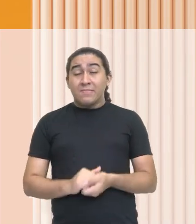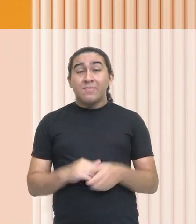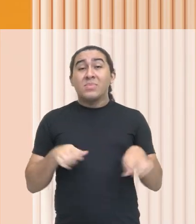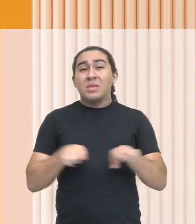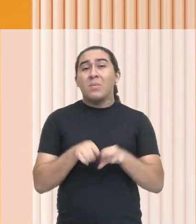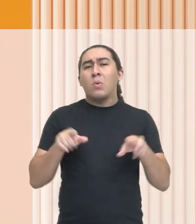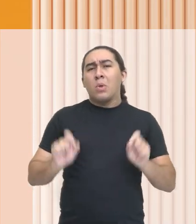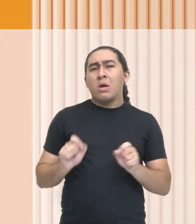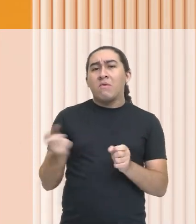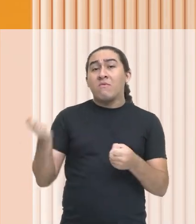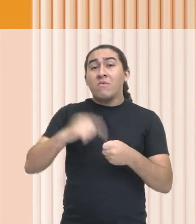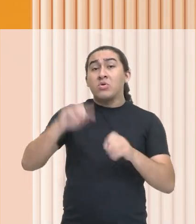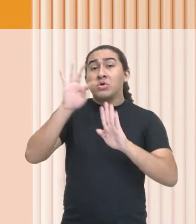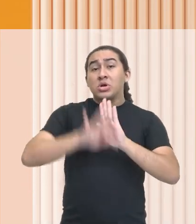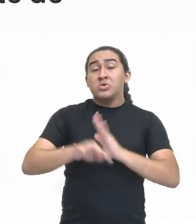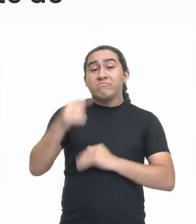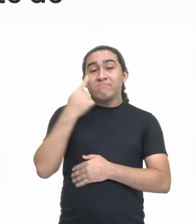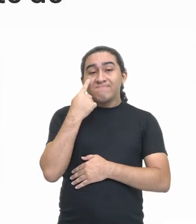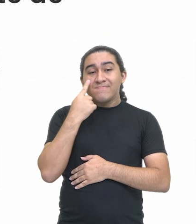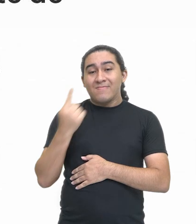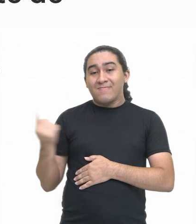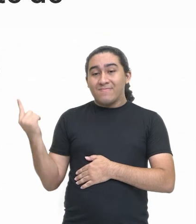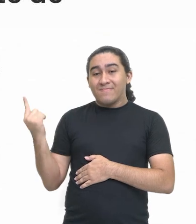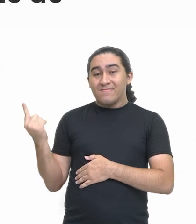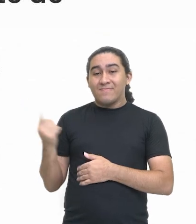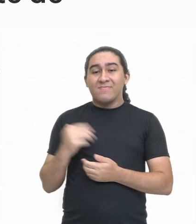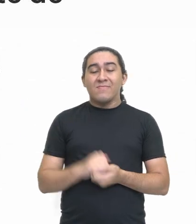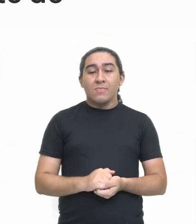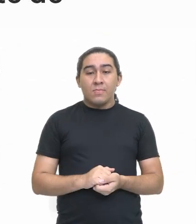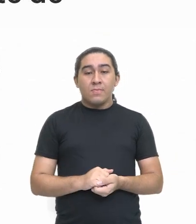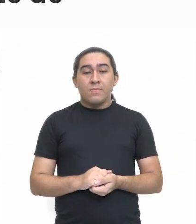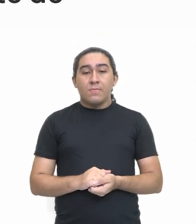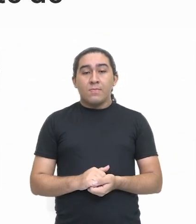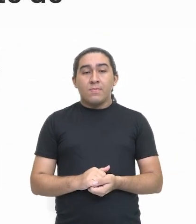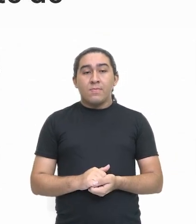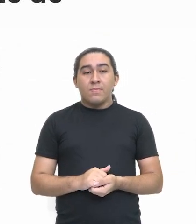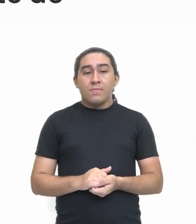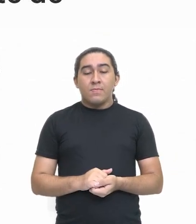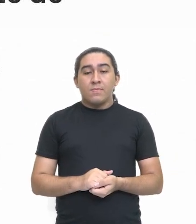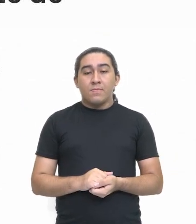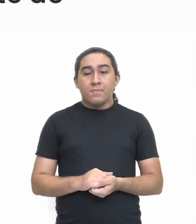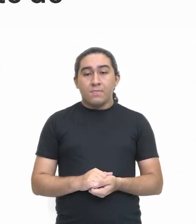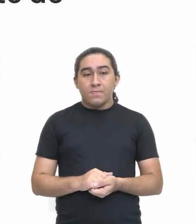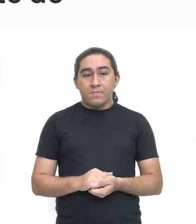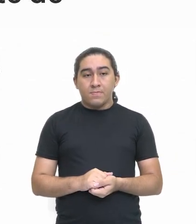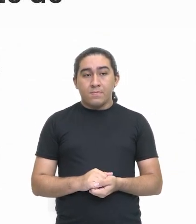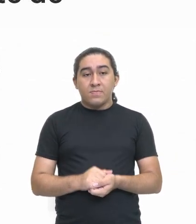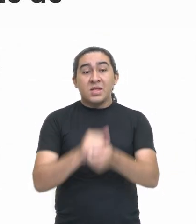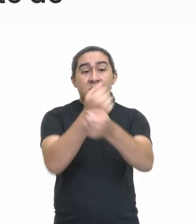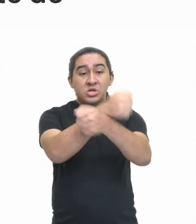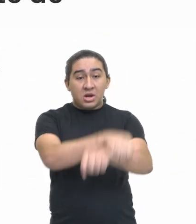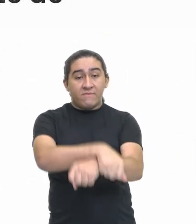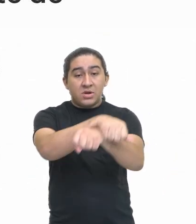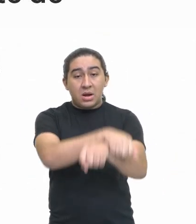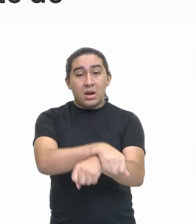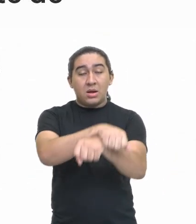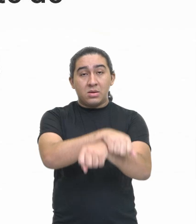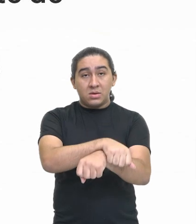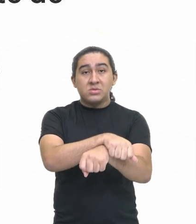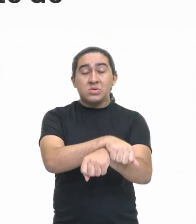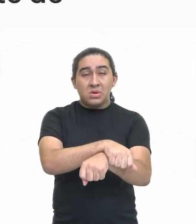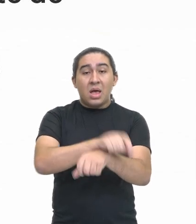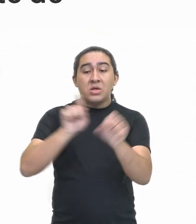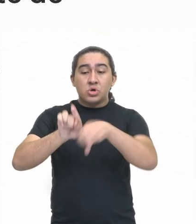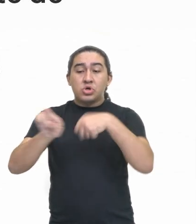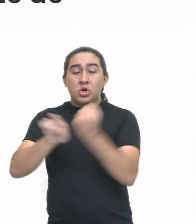e o que mais? Vamos voltar no nosso texto lá para ver o que mais temos de informação. Olha só, os escravizados eram utilizados em diversas